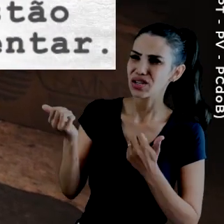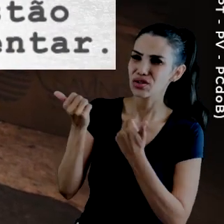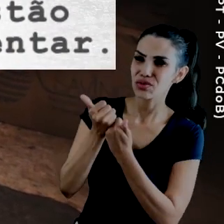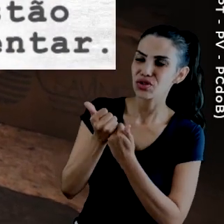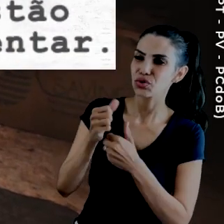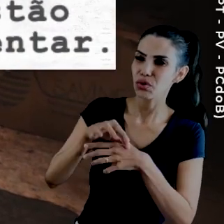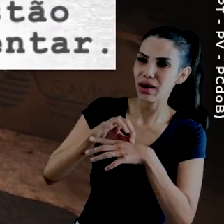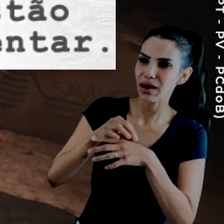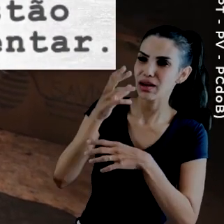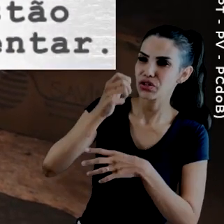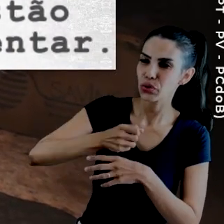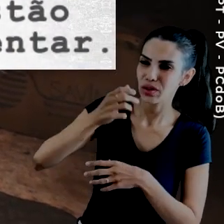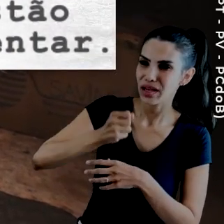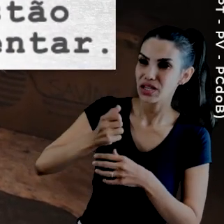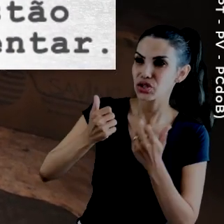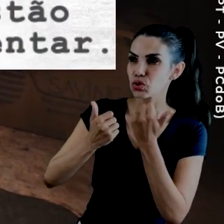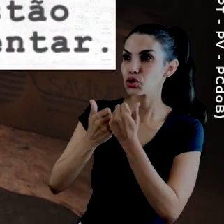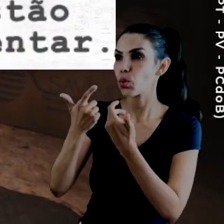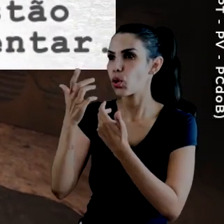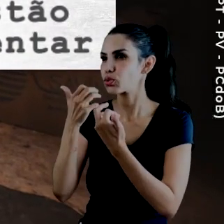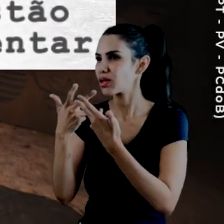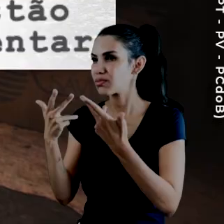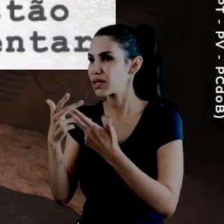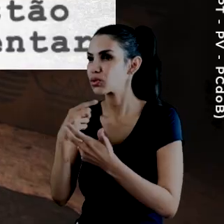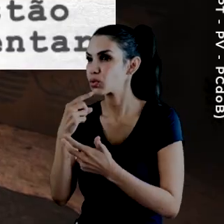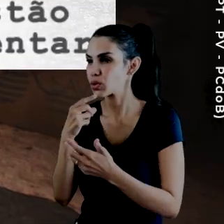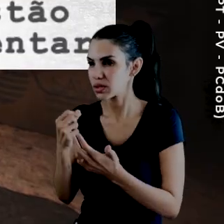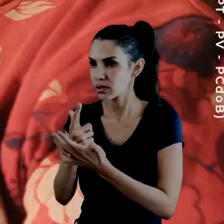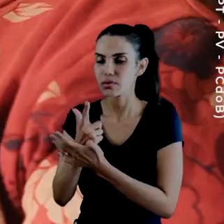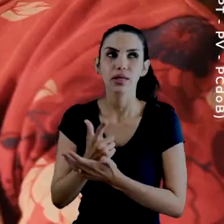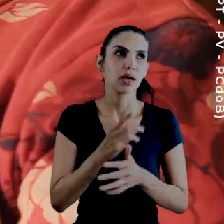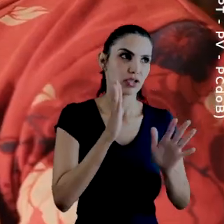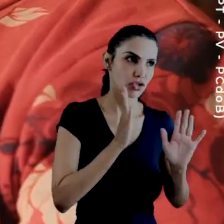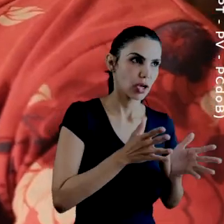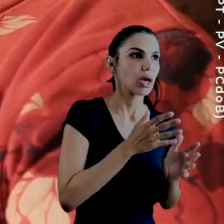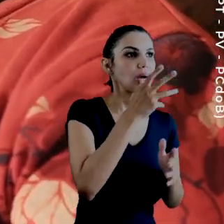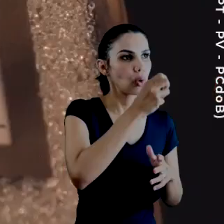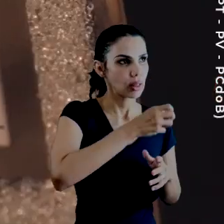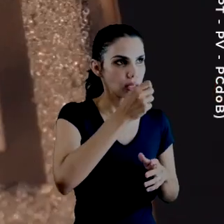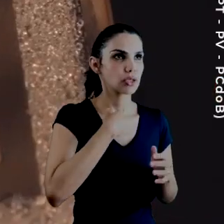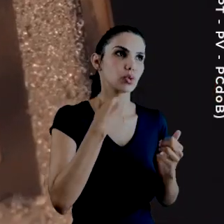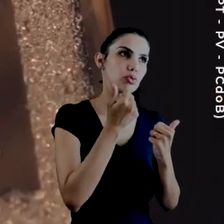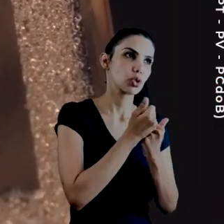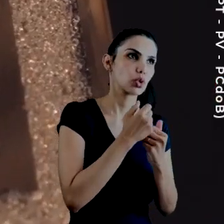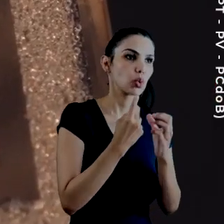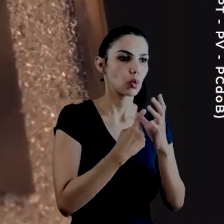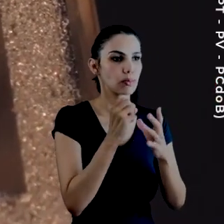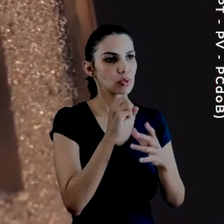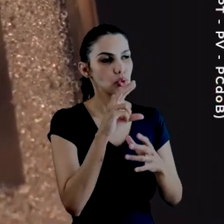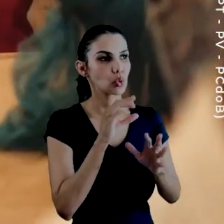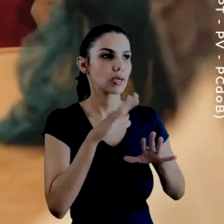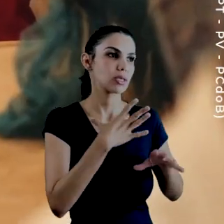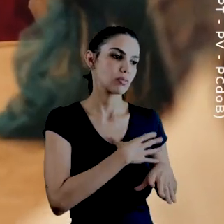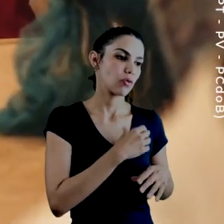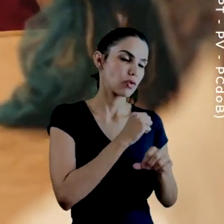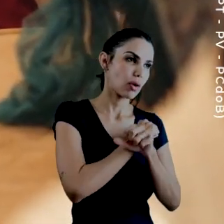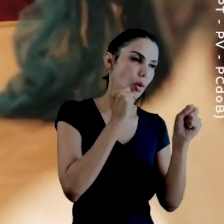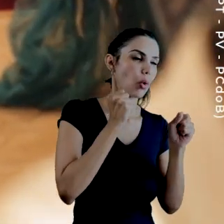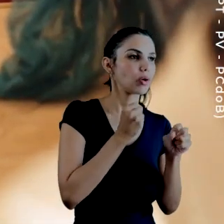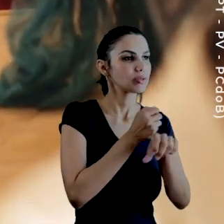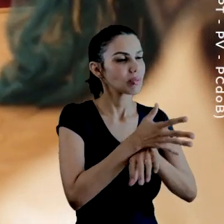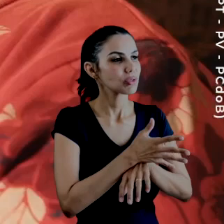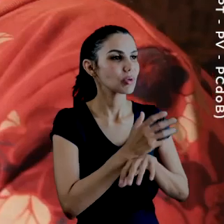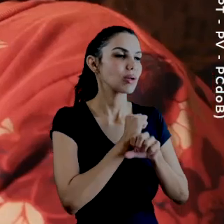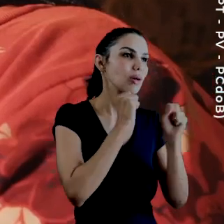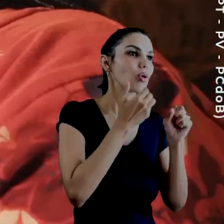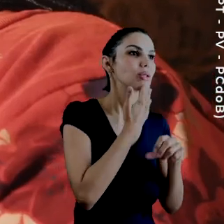outra coisa porque não dá mais pra comprar? O leite pelo suco. À noite o pequeno acorda querendo um leite, aí eu